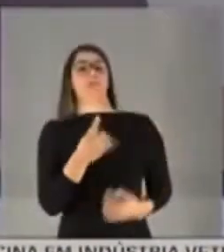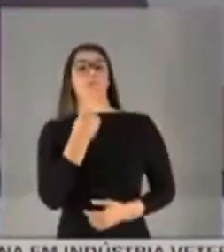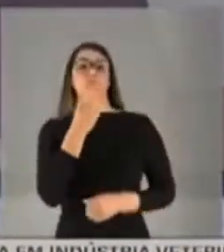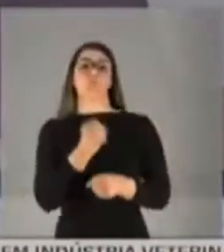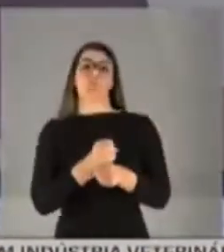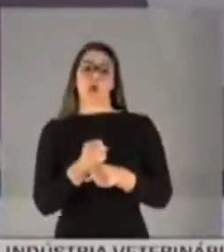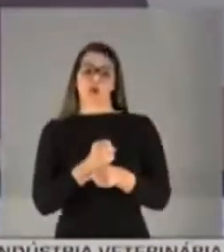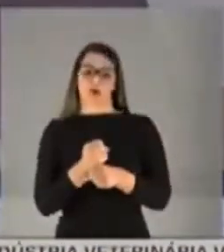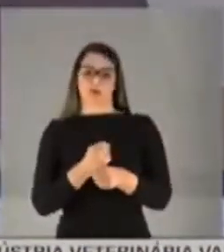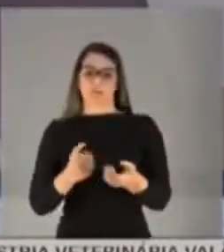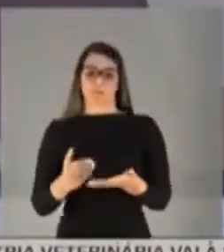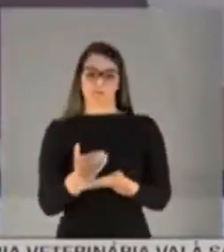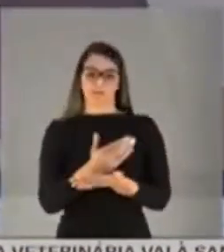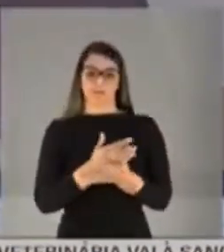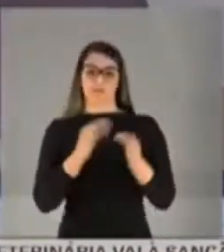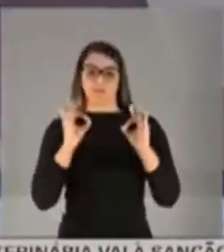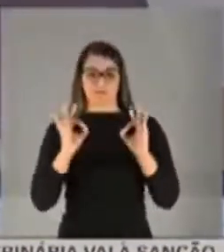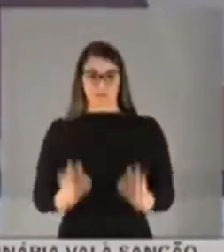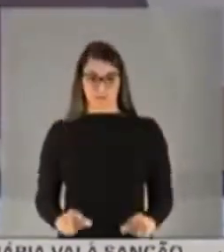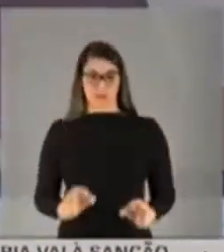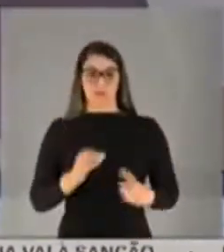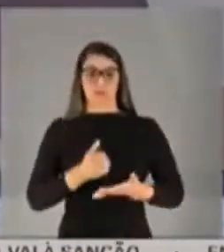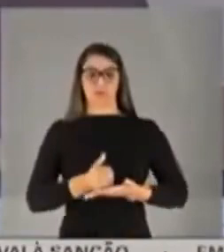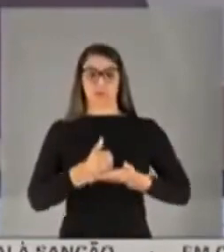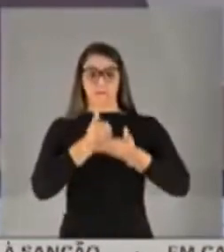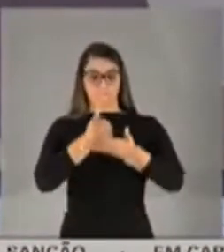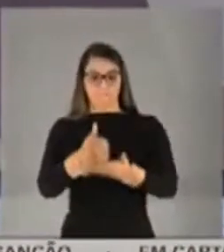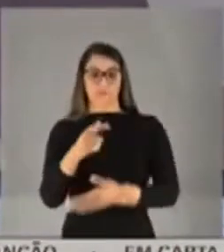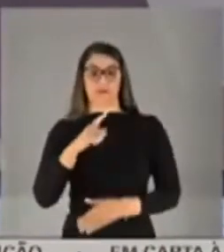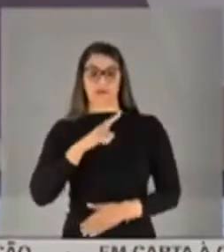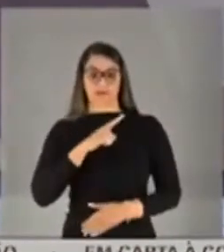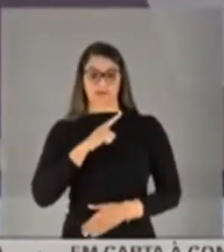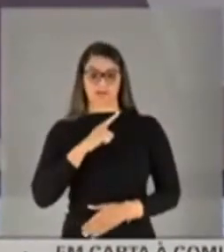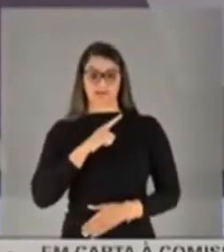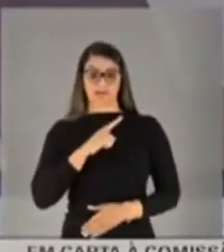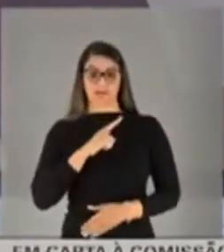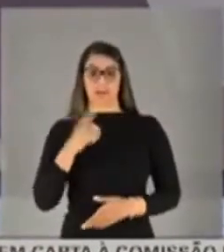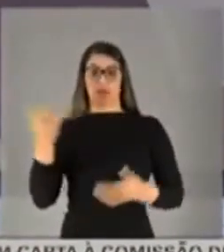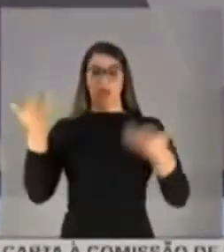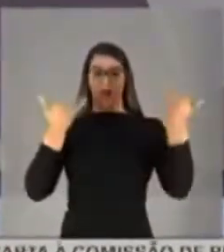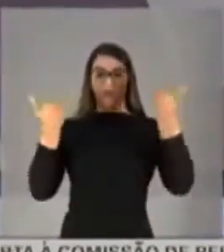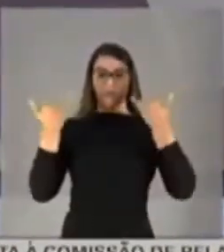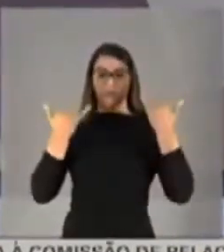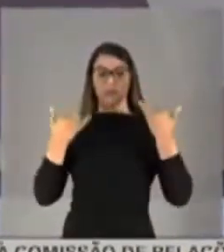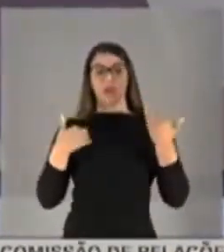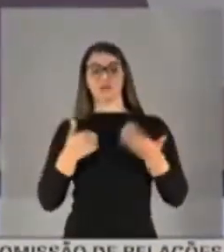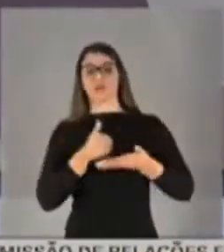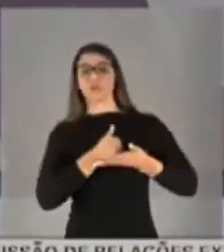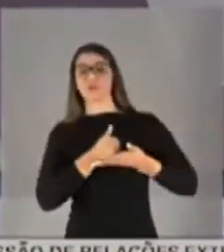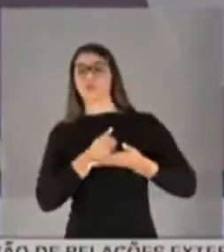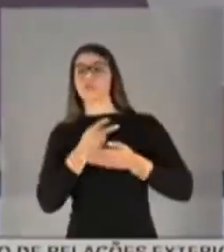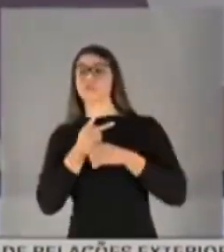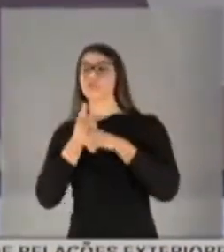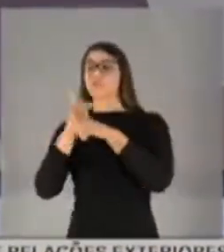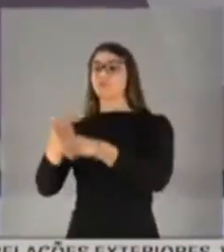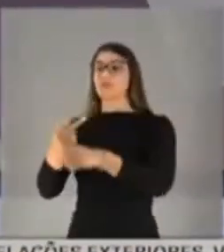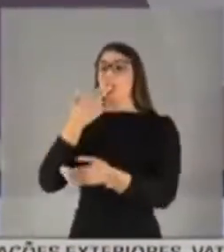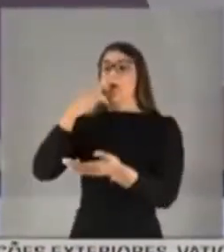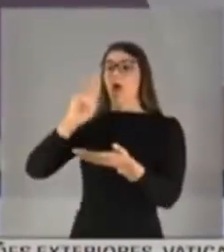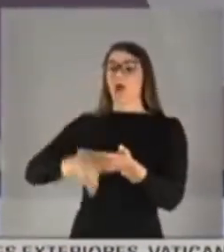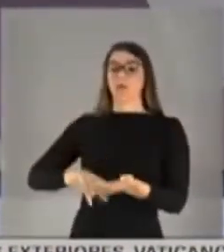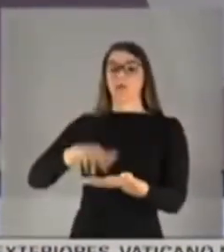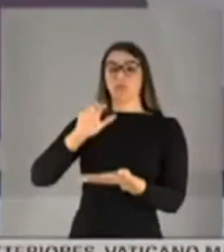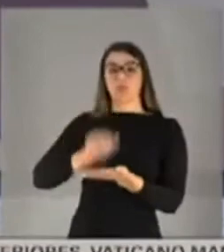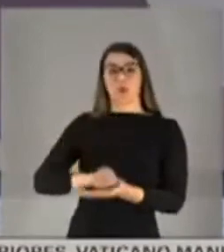dados estarem mais consistentes. Então, gente, para se apoiar, para garantir mais consistência à informação, a gente foi buscar os dados do